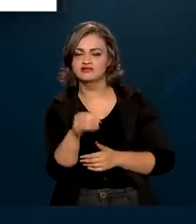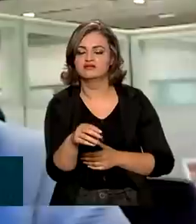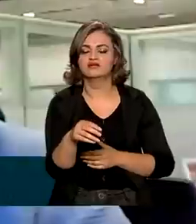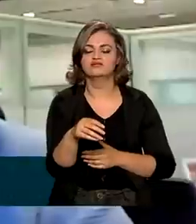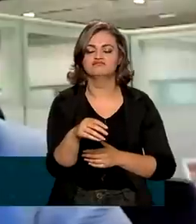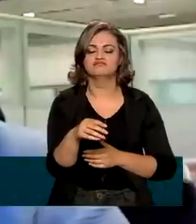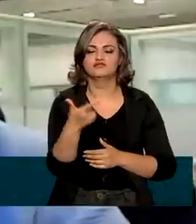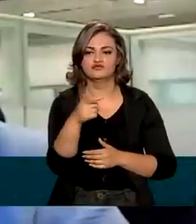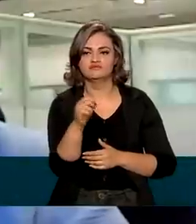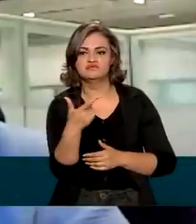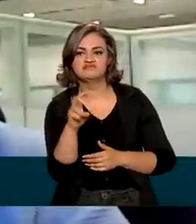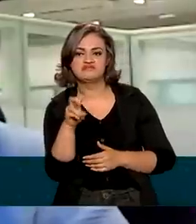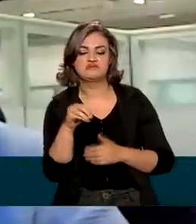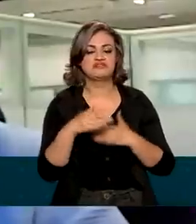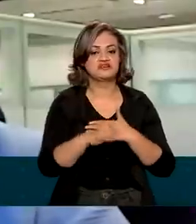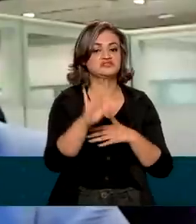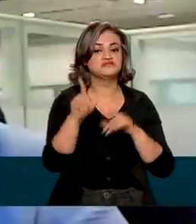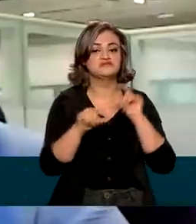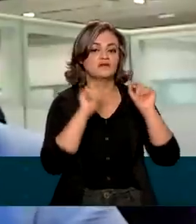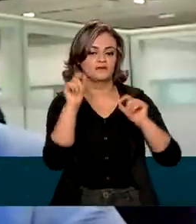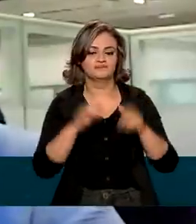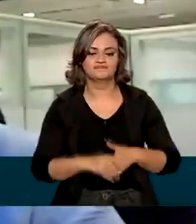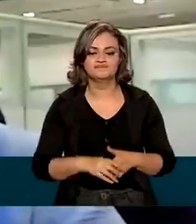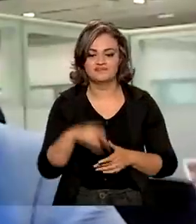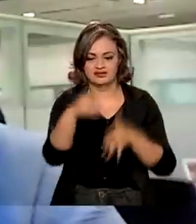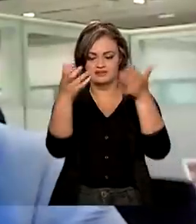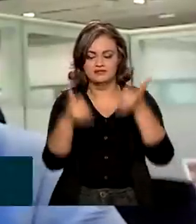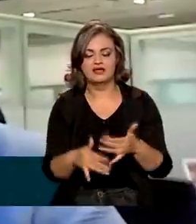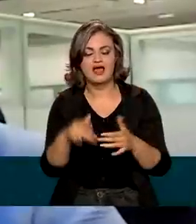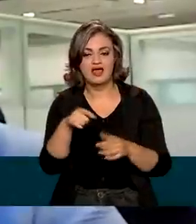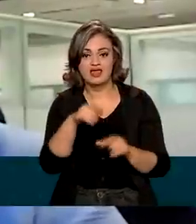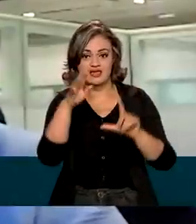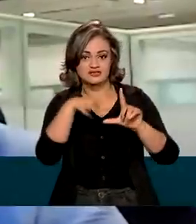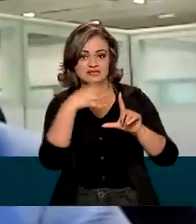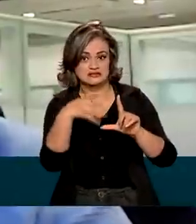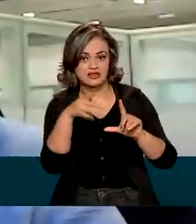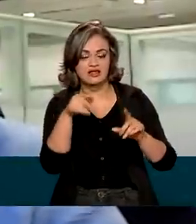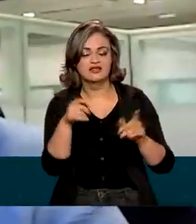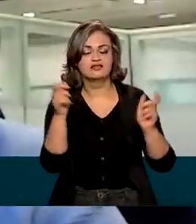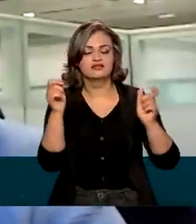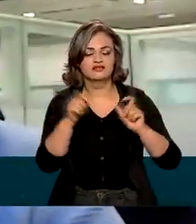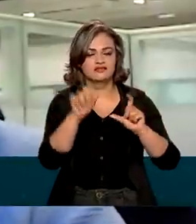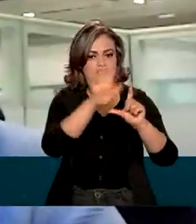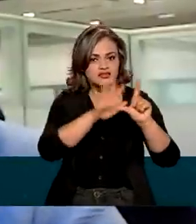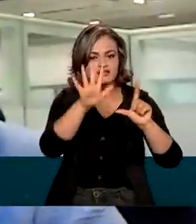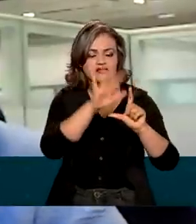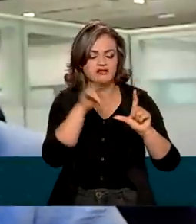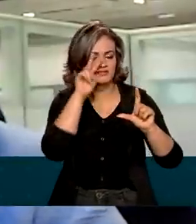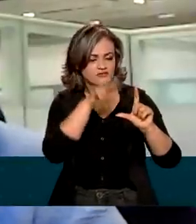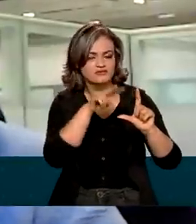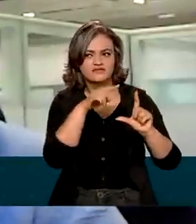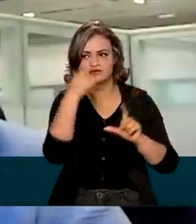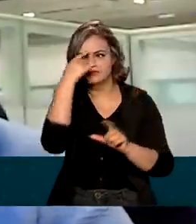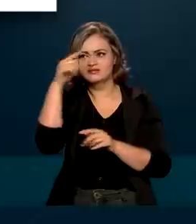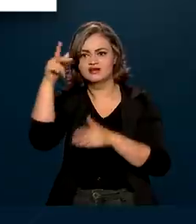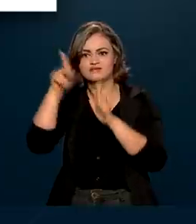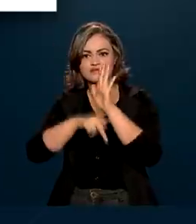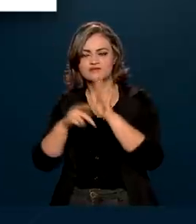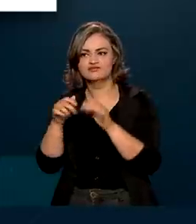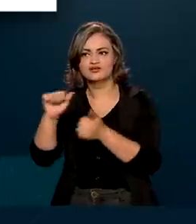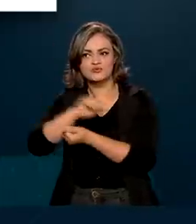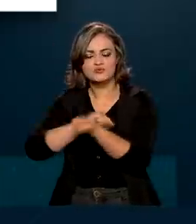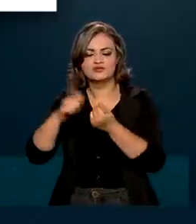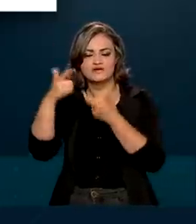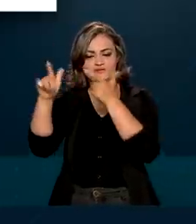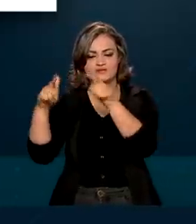por exemplo. Essa ferramenta vai ser inserida e pode ser inserida no nosso planejamento de expansão, principalmente, de projetos renováveis. Por